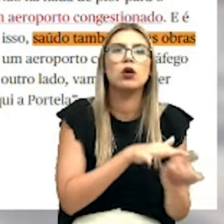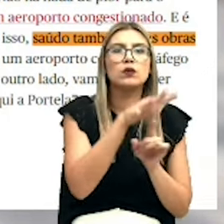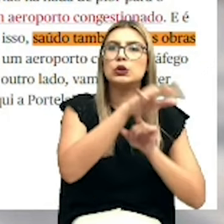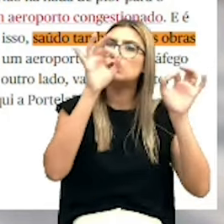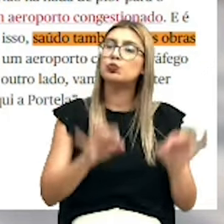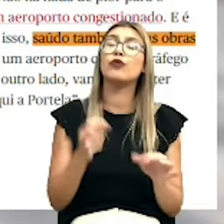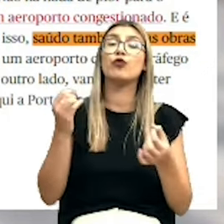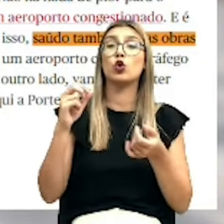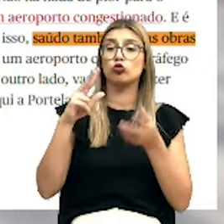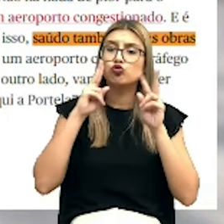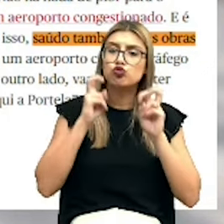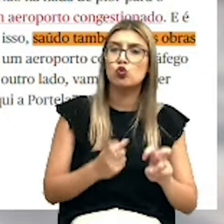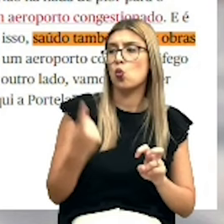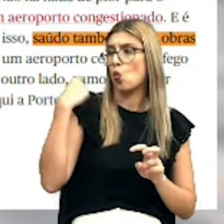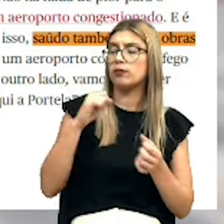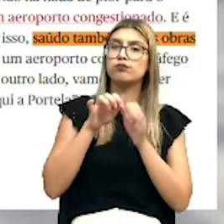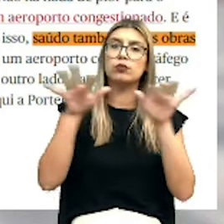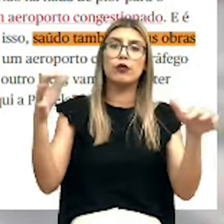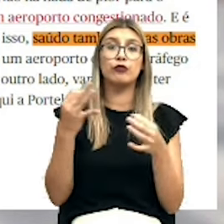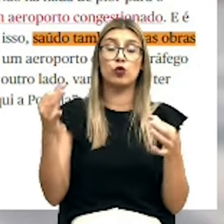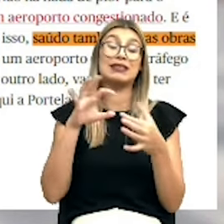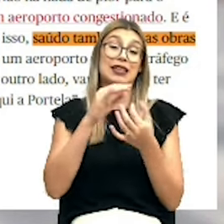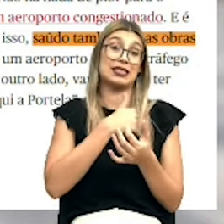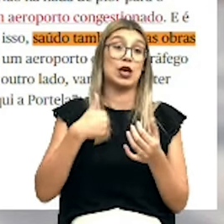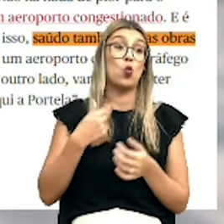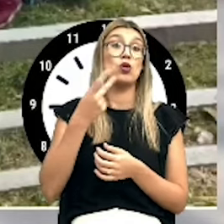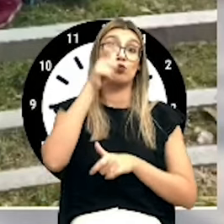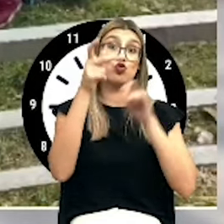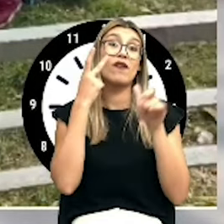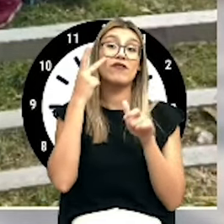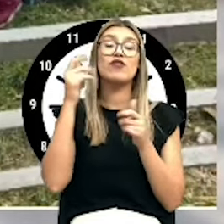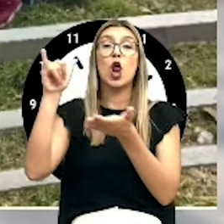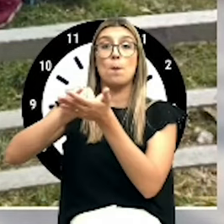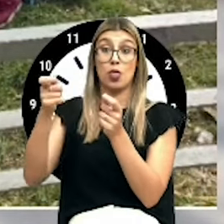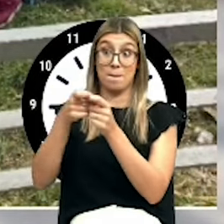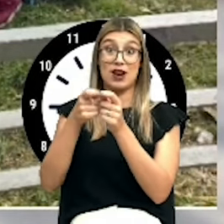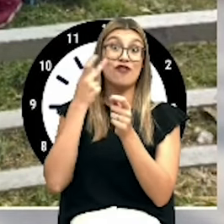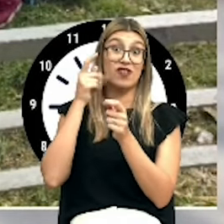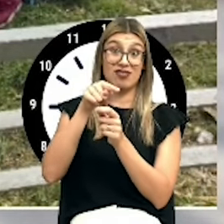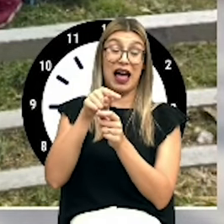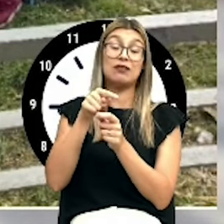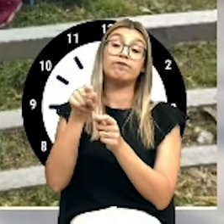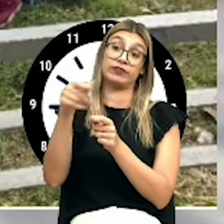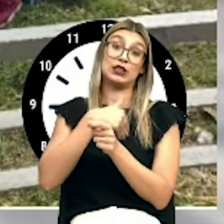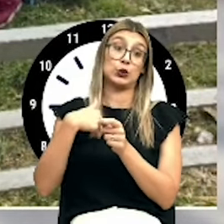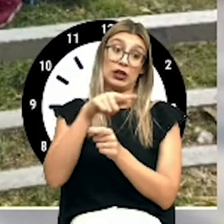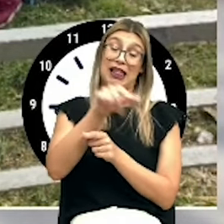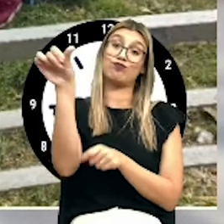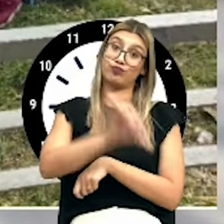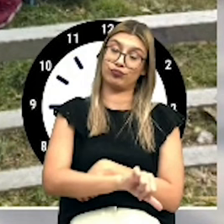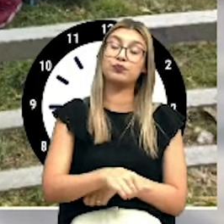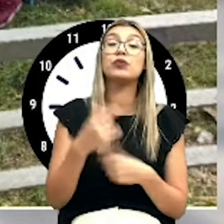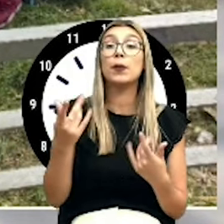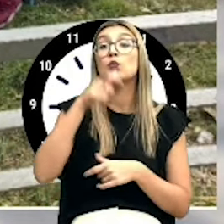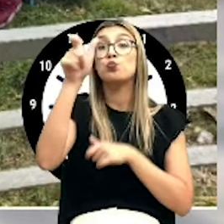publicado ainda ontem, sobre essas consequências para a saúde das pessoas que moram perto do aeroporto. E, enquanto isso, há mais pessoas a viverem na